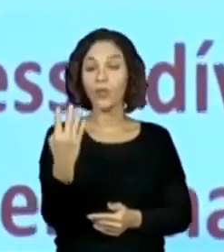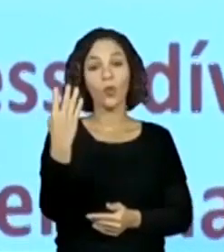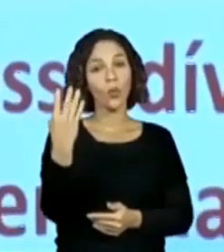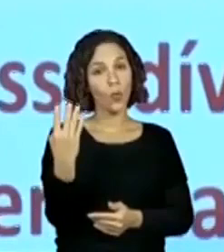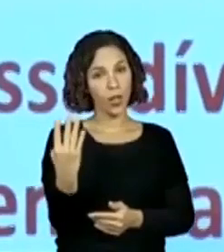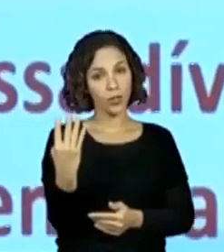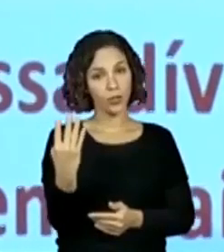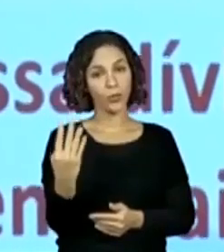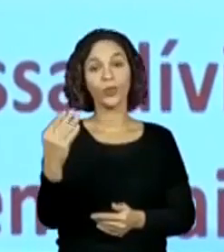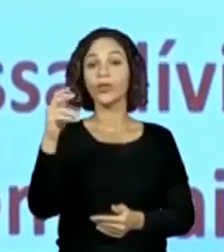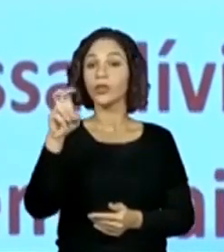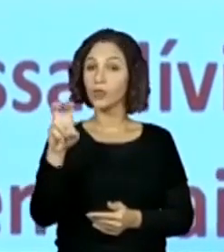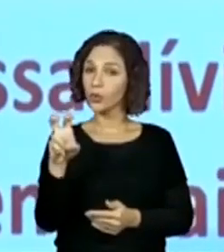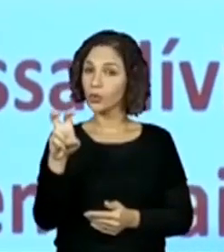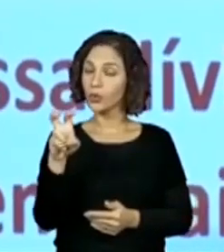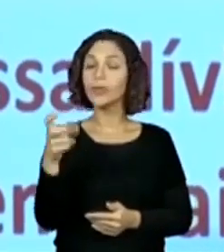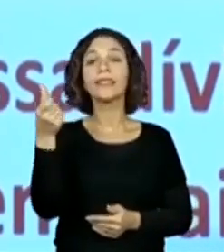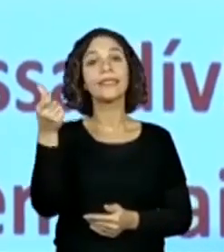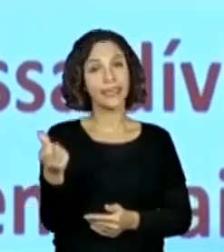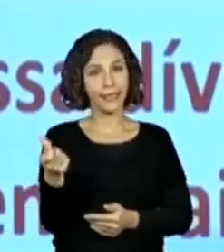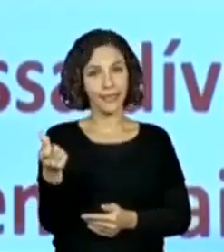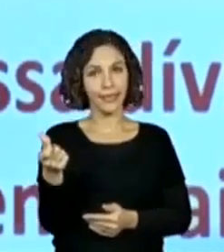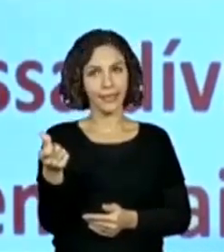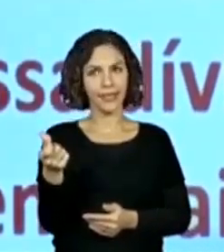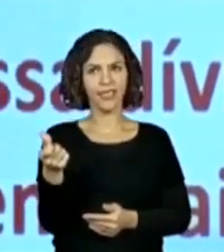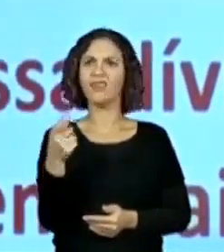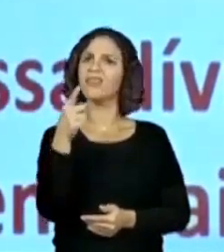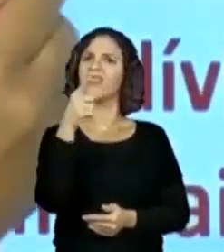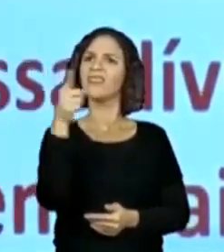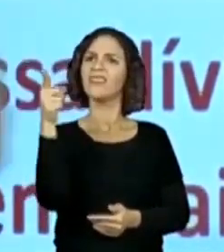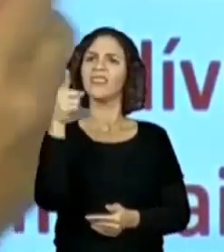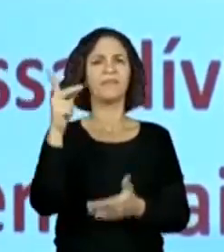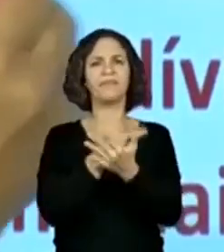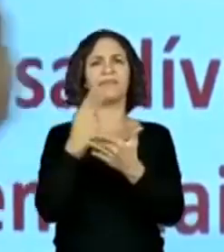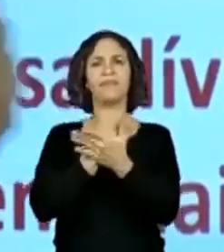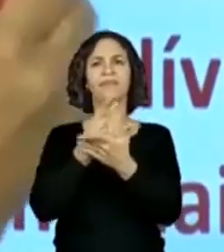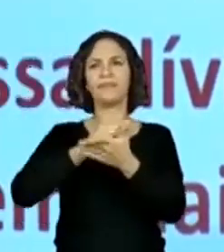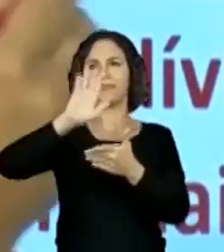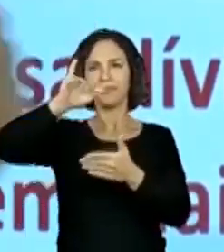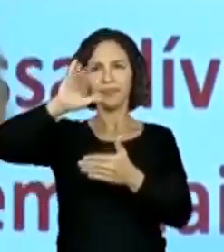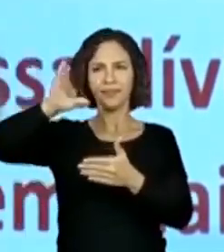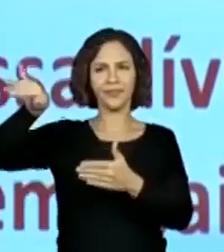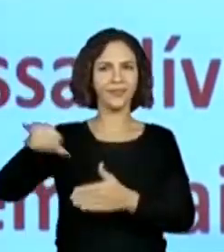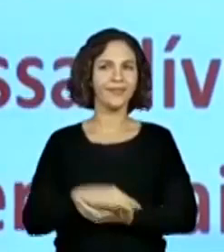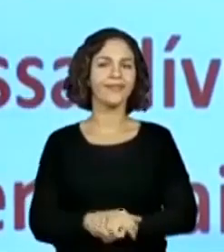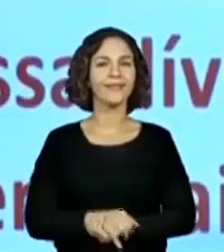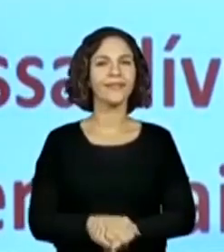quinto, sexto. Eita! Tem número demais aqui, gente. Peraí, esquece isso aqui.